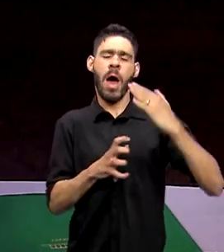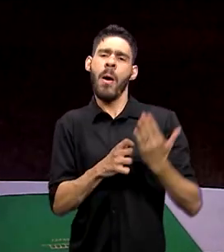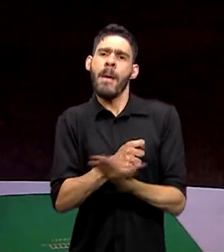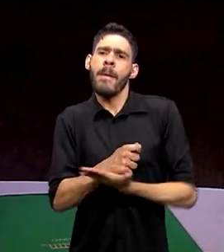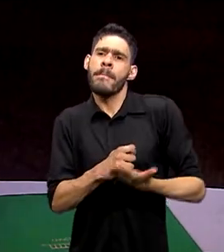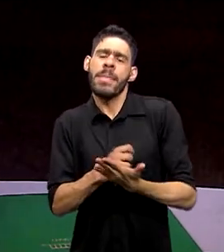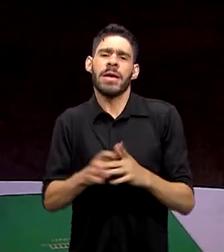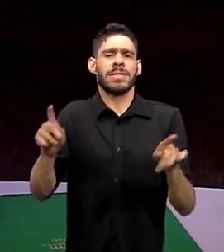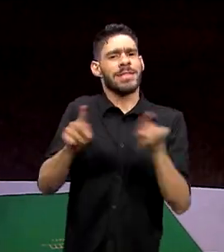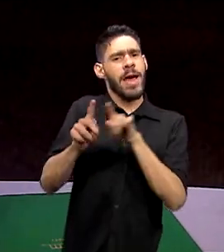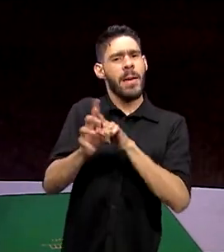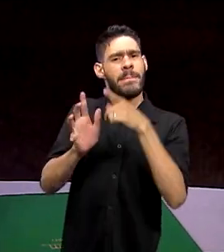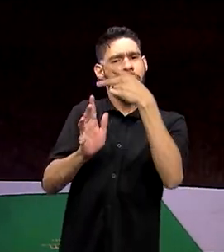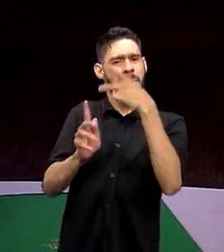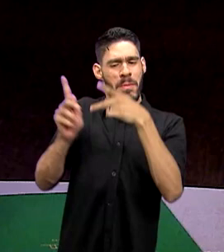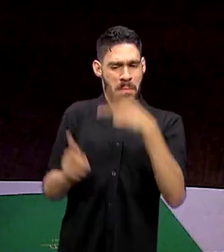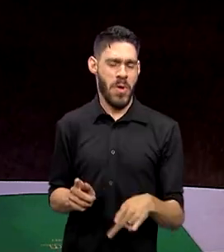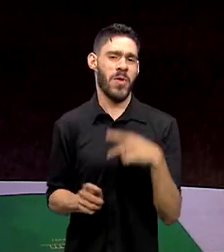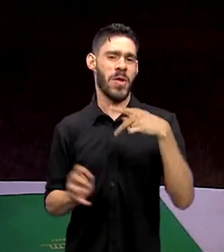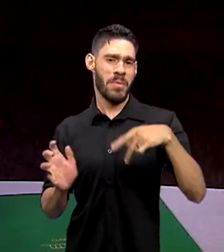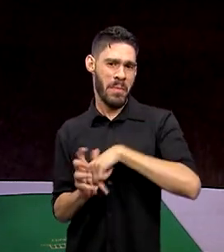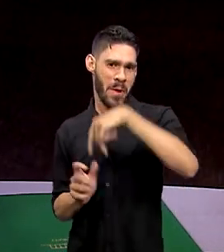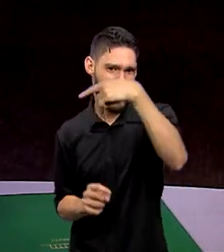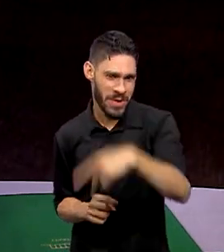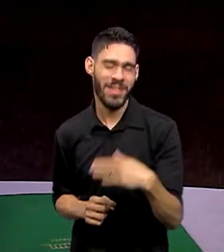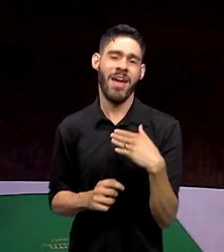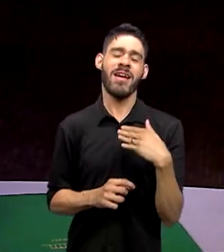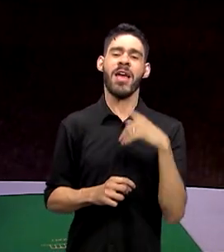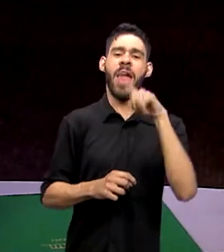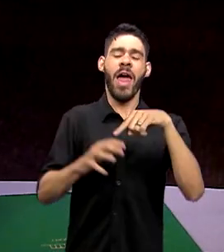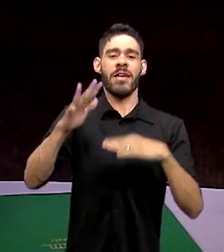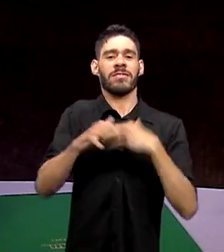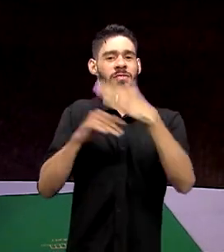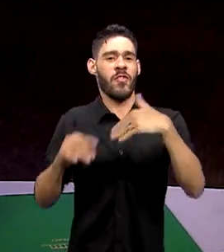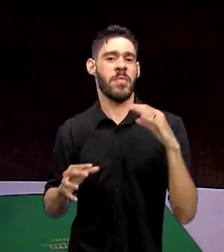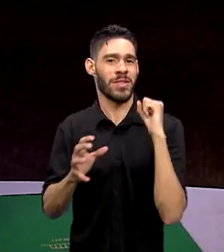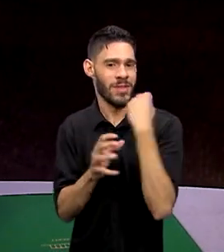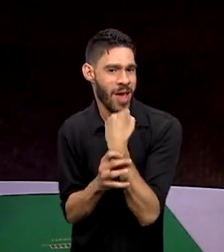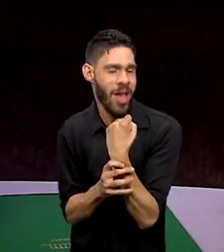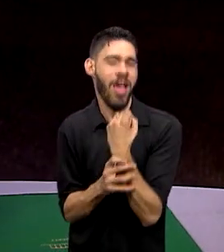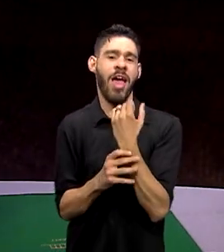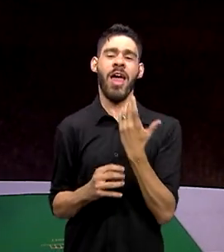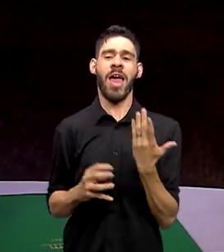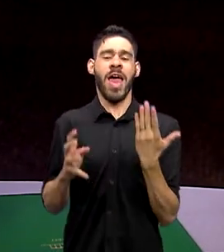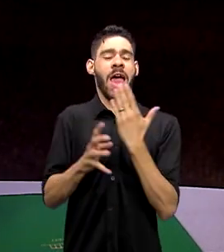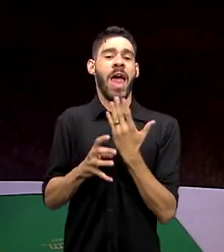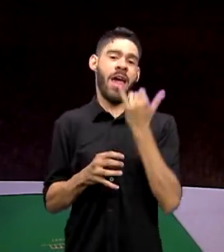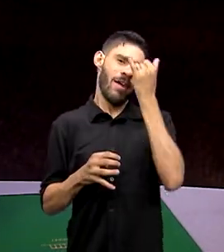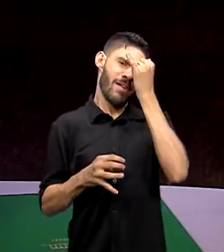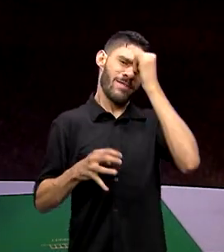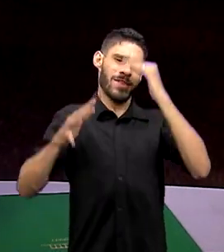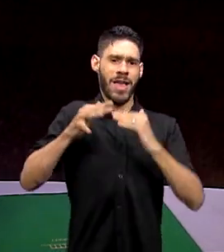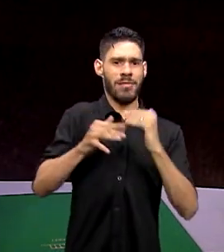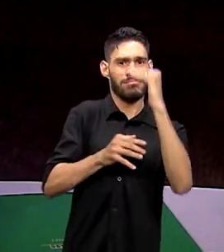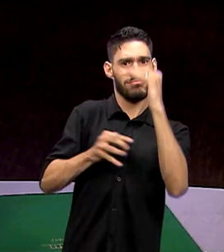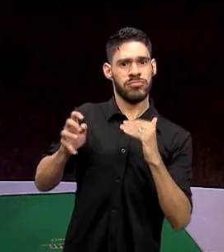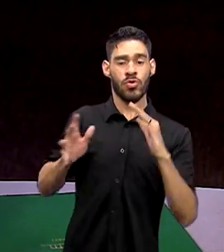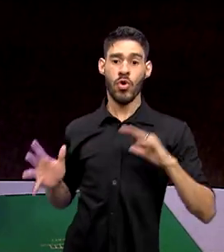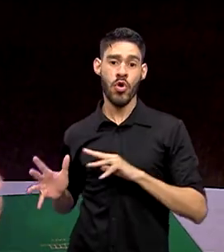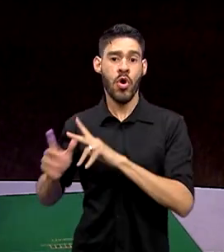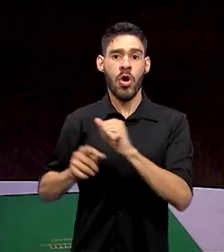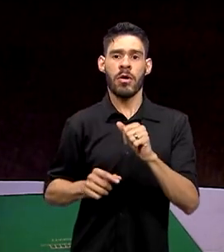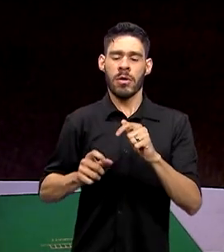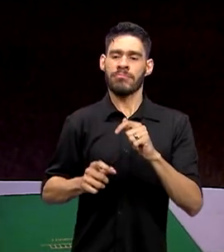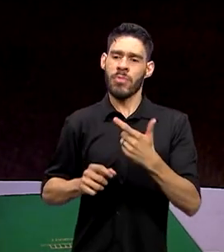também os seus programas de governo, que será o desenvolvimento sustentável, o combate à desigualdade em todos